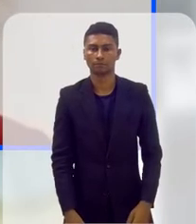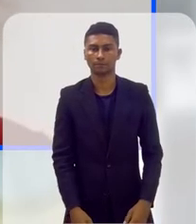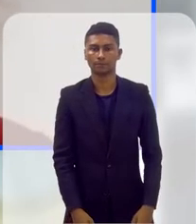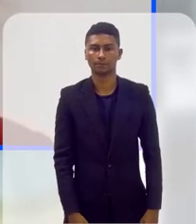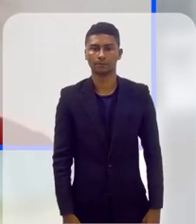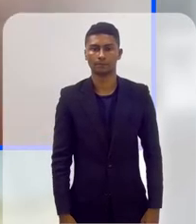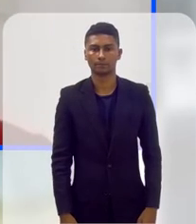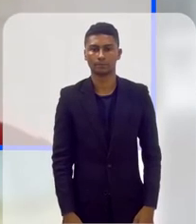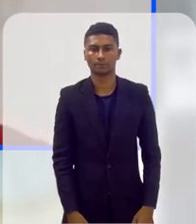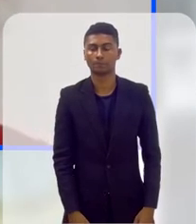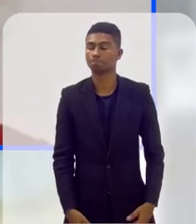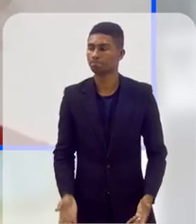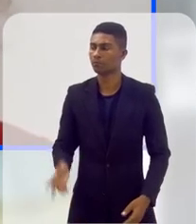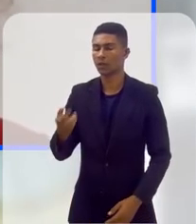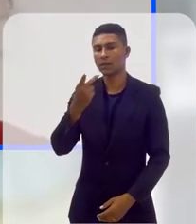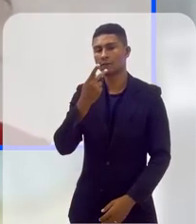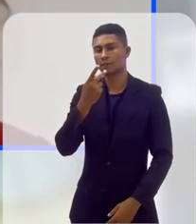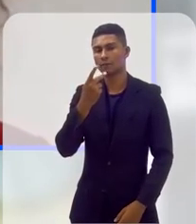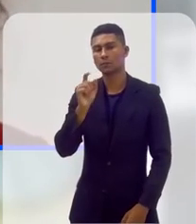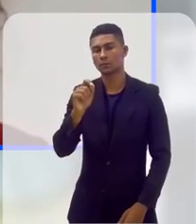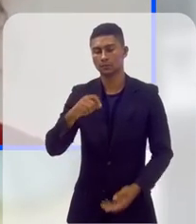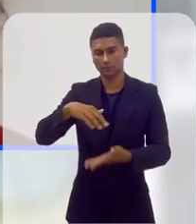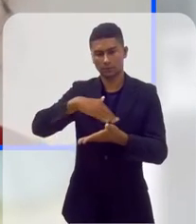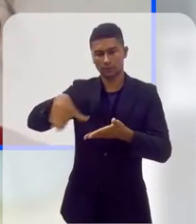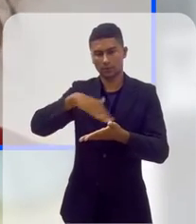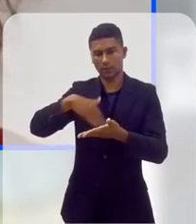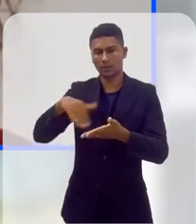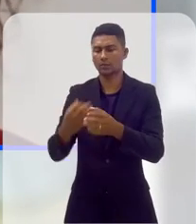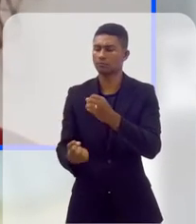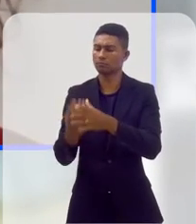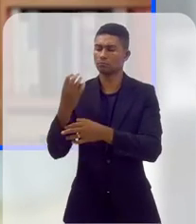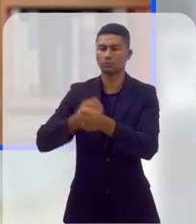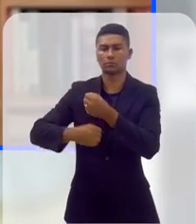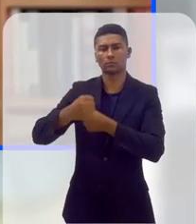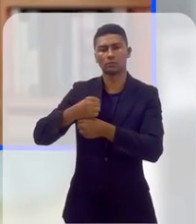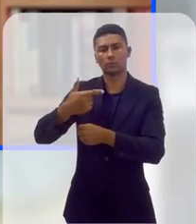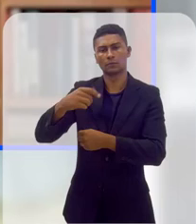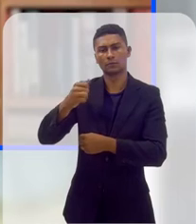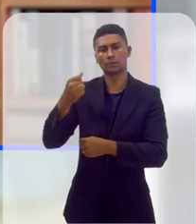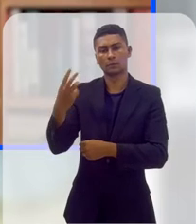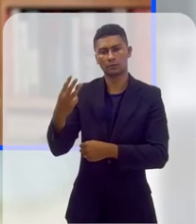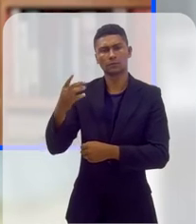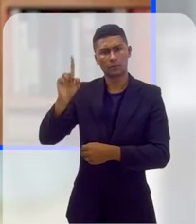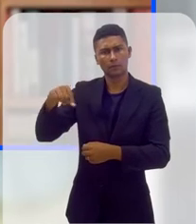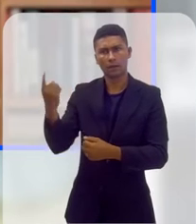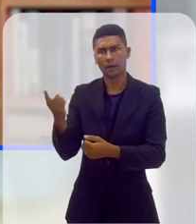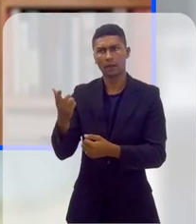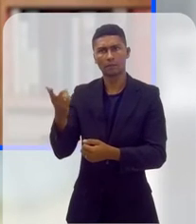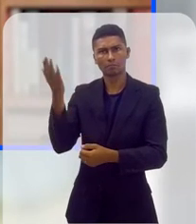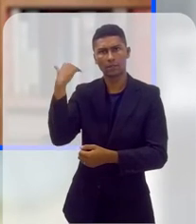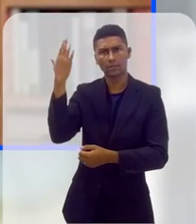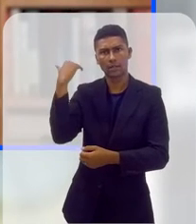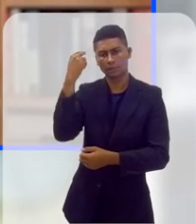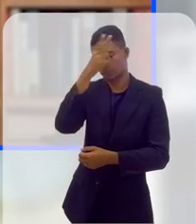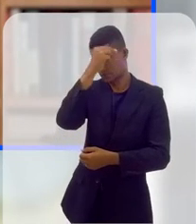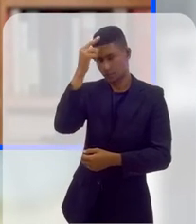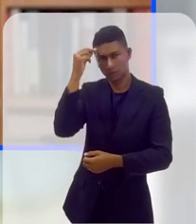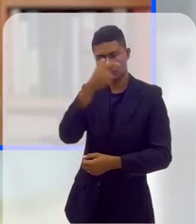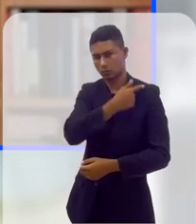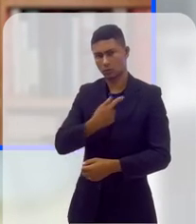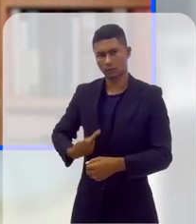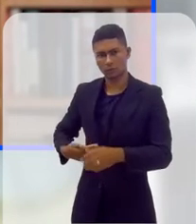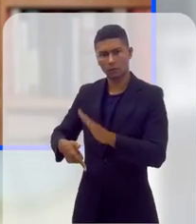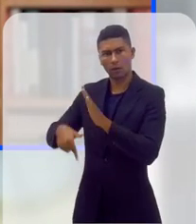e diversidade, seja toda ela, inclusive a LGBTQIA+. Felipe, você falou que a secretaria é de